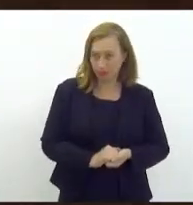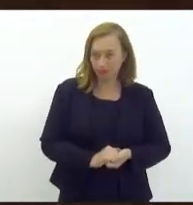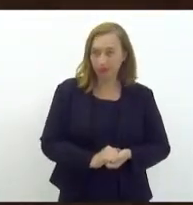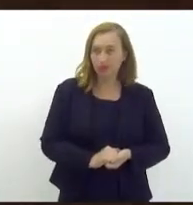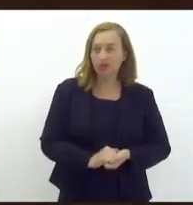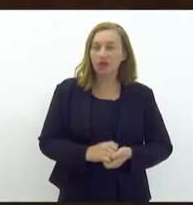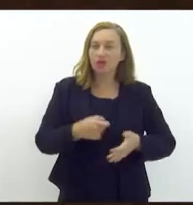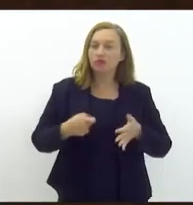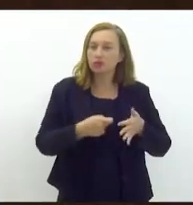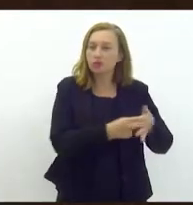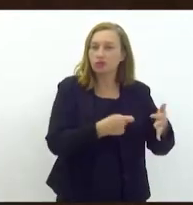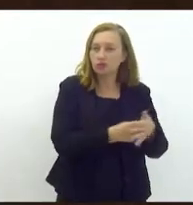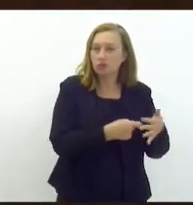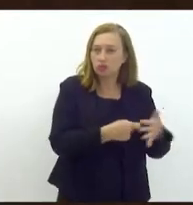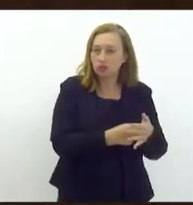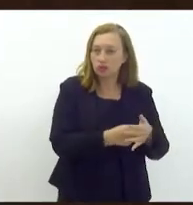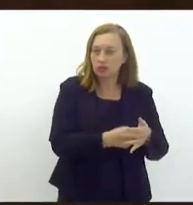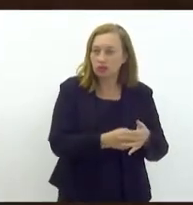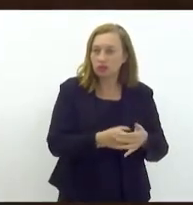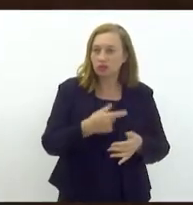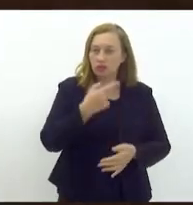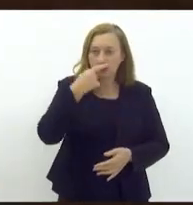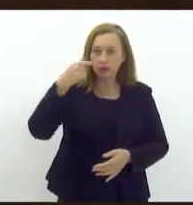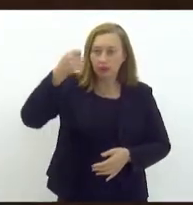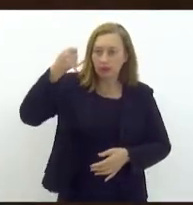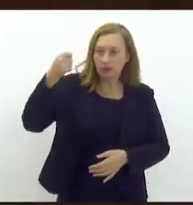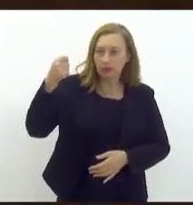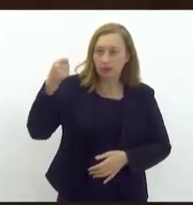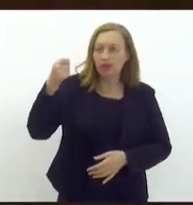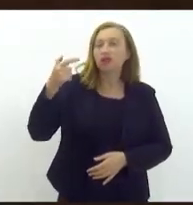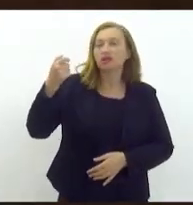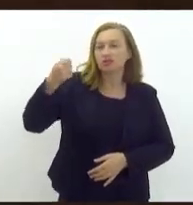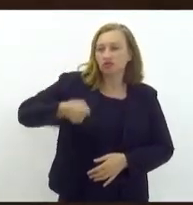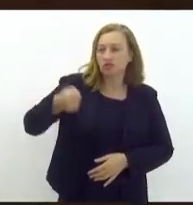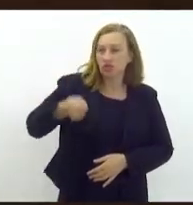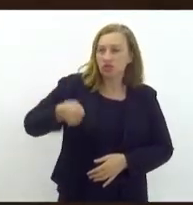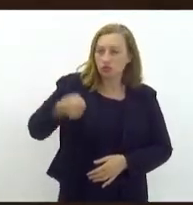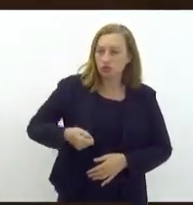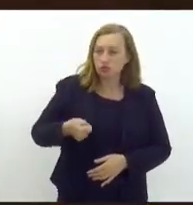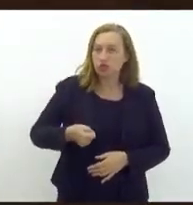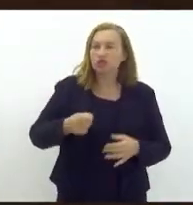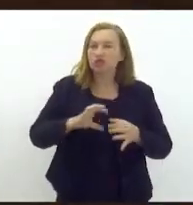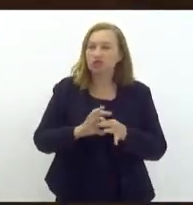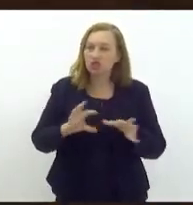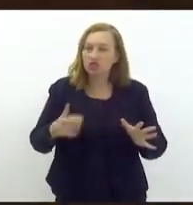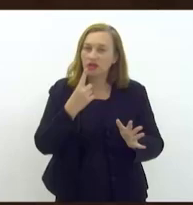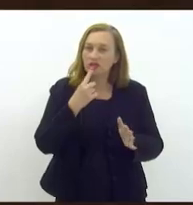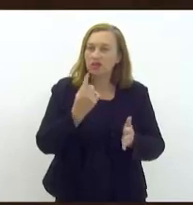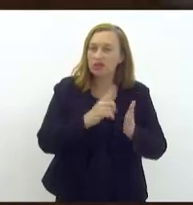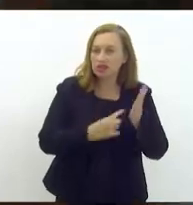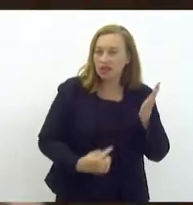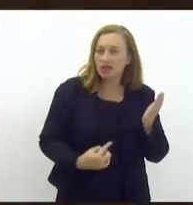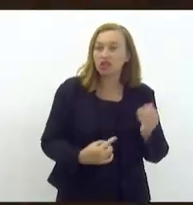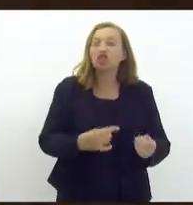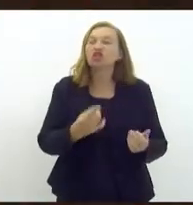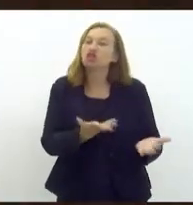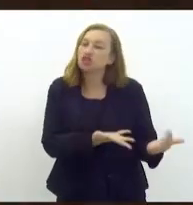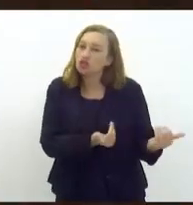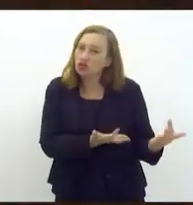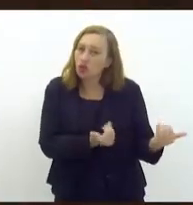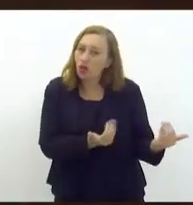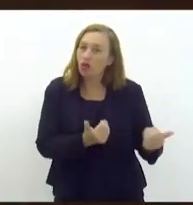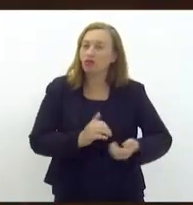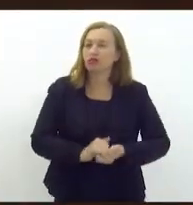denúncia dos arbítrios da ditadura e do rastro de sangue que a ditadura deixava, sobretudo sangue de jovens que